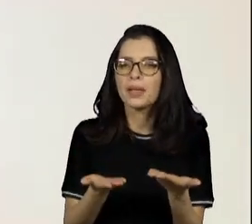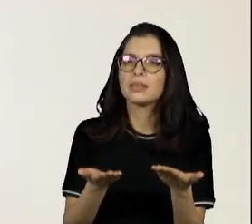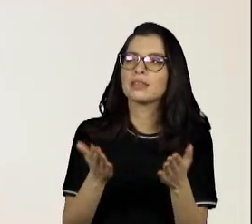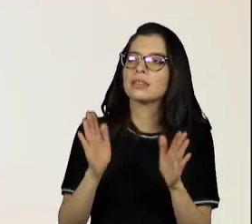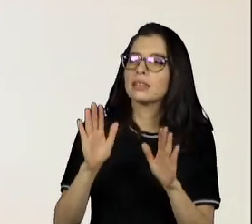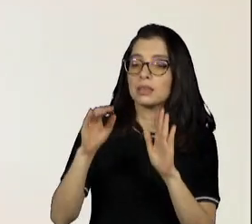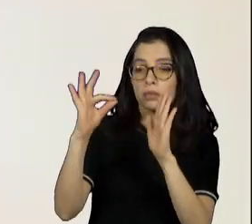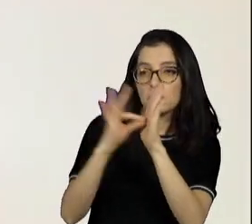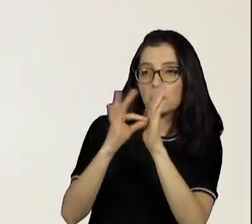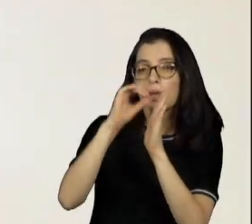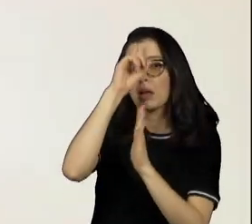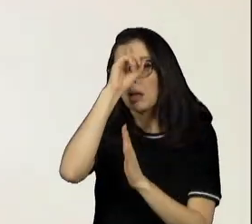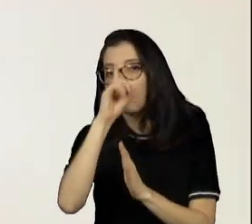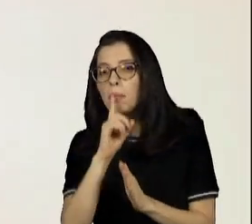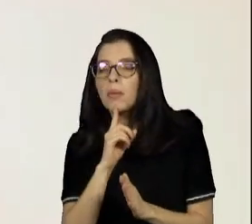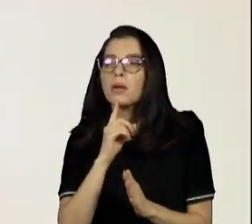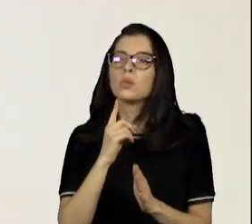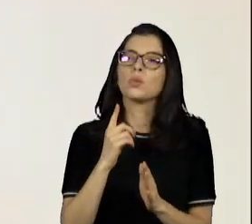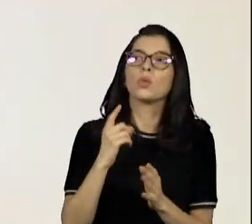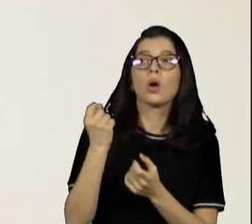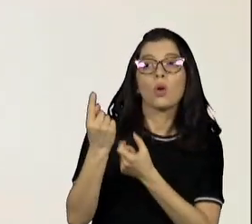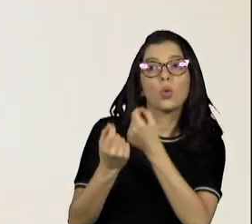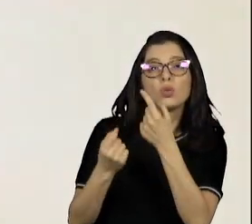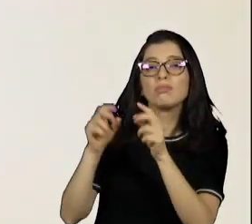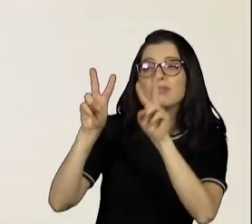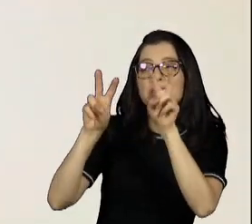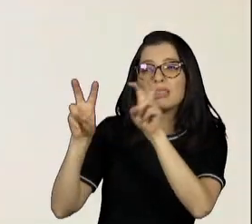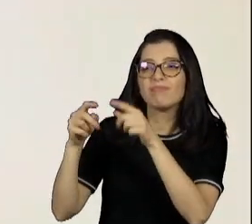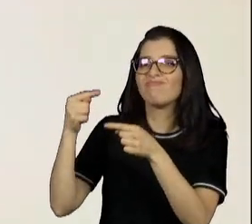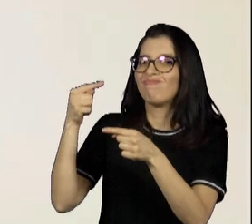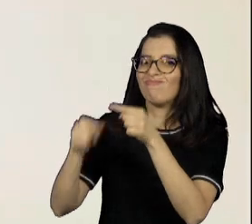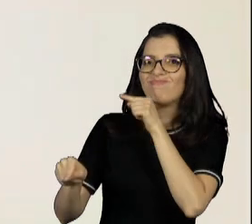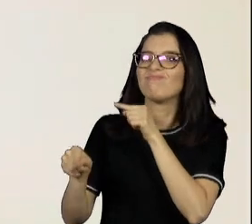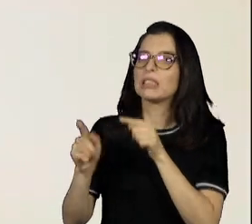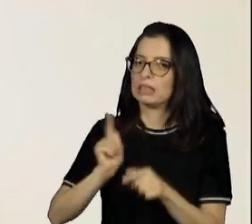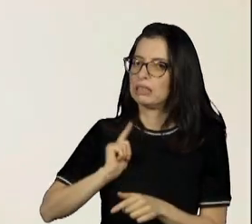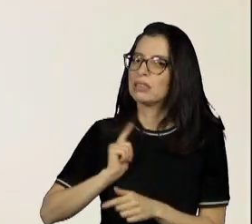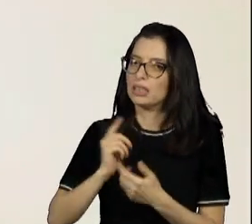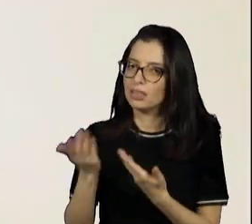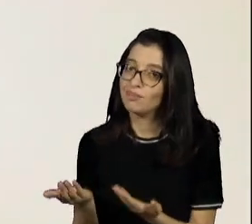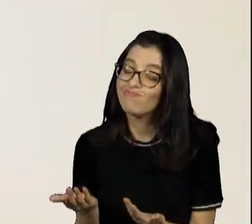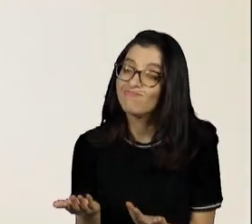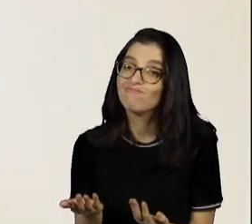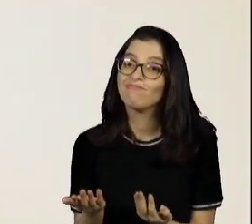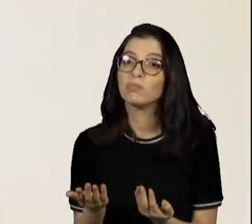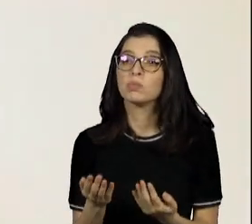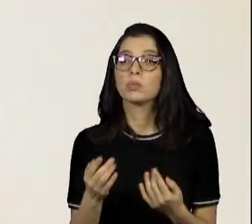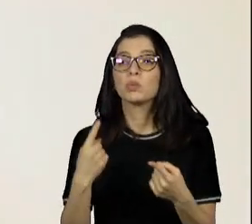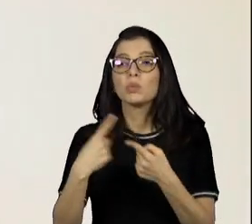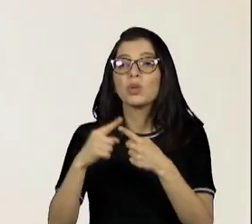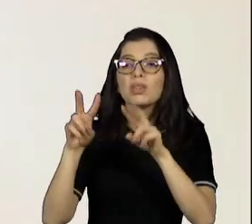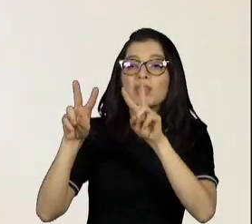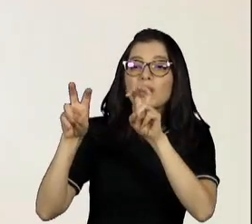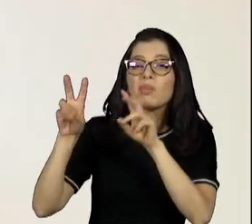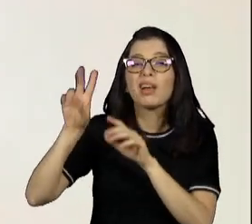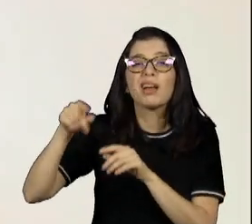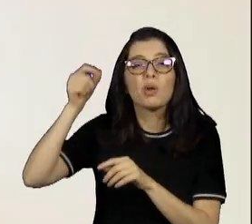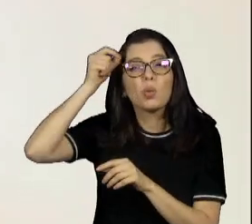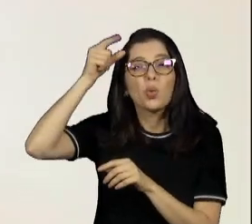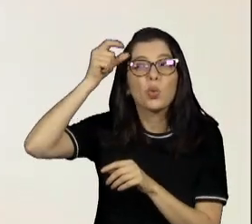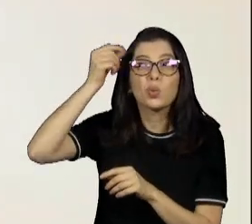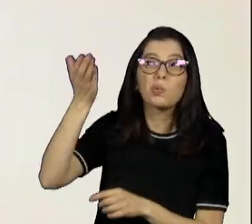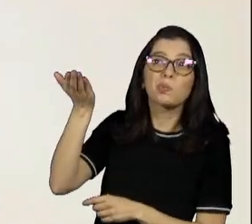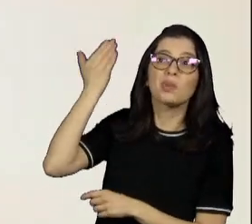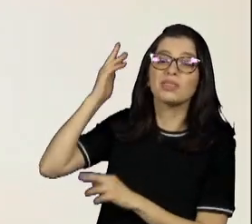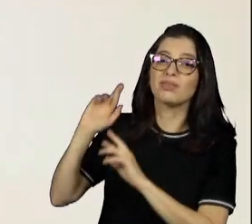algumas pessoas até seriam contra algumas coisas que eles afirmam, reafirmam, porque era da nossa cultura, dos nossos